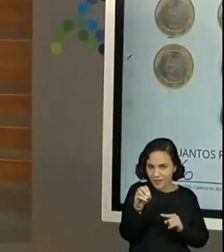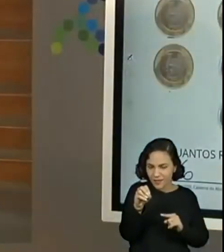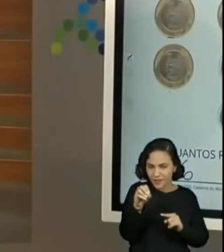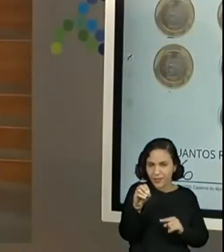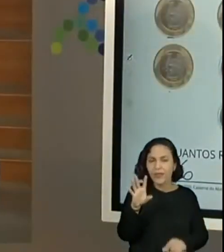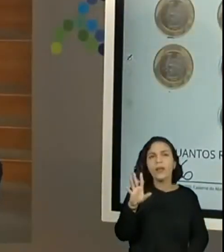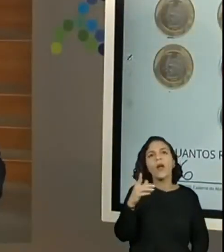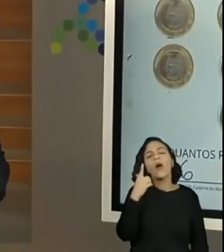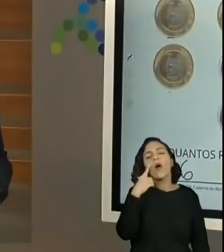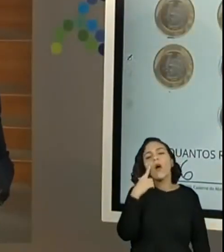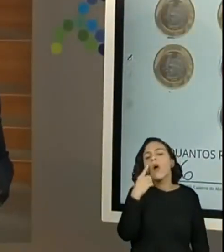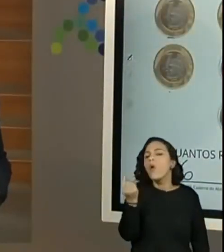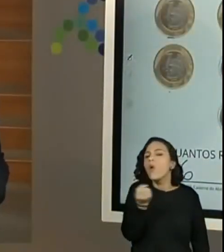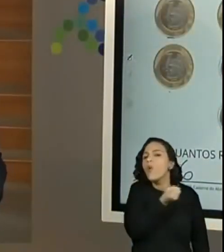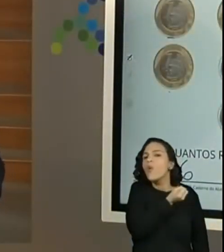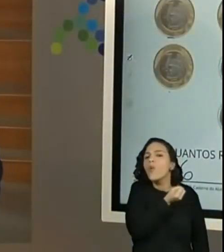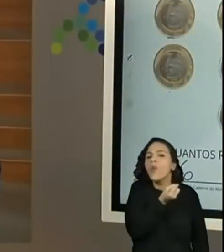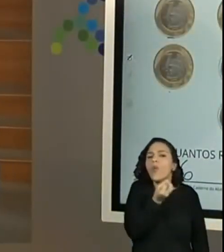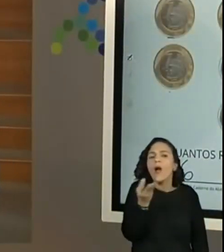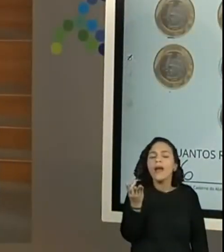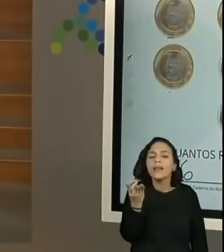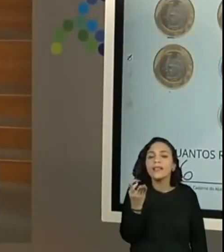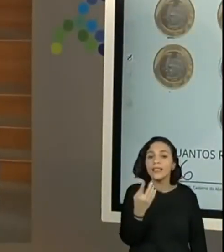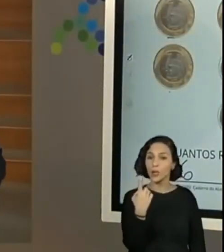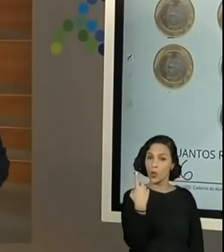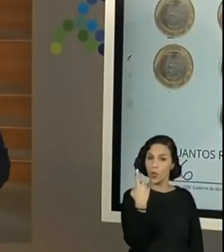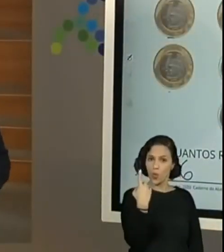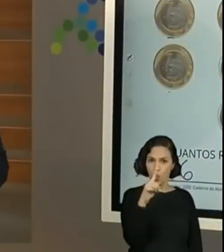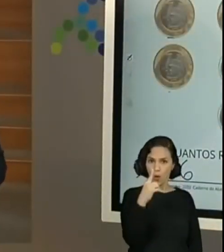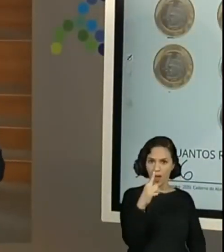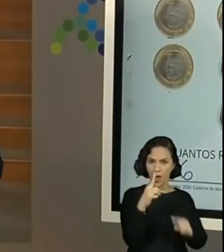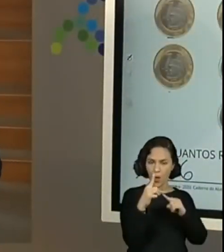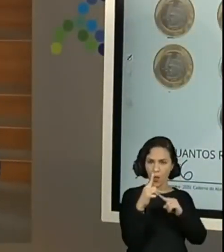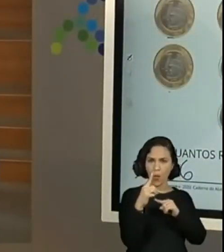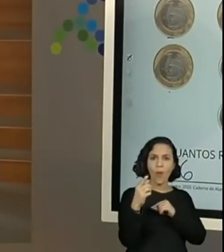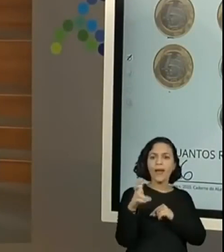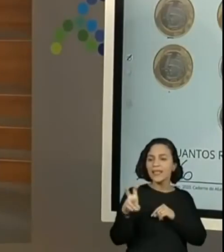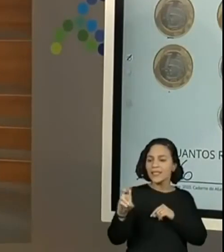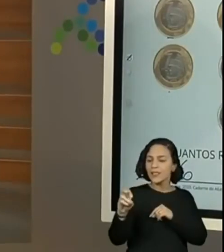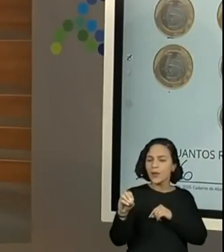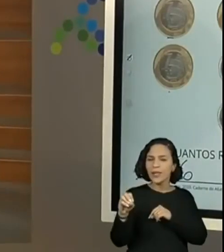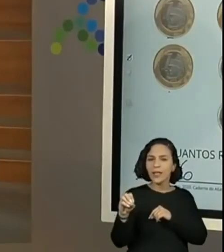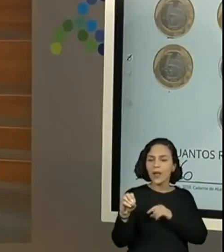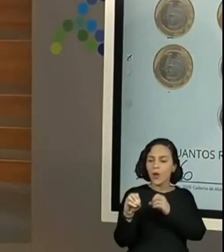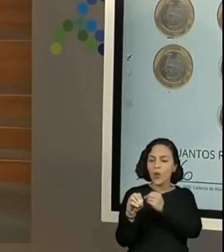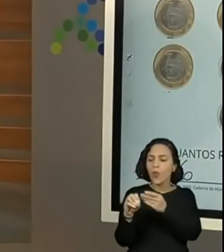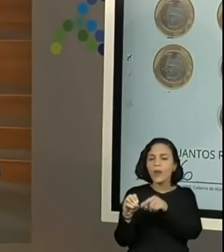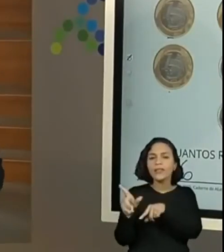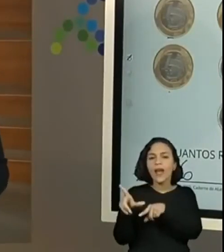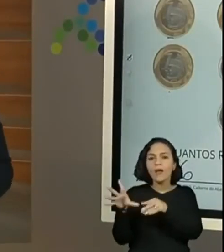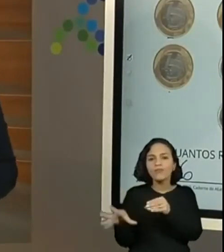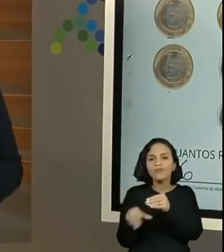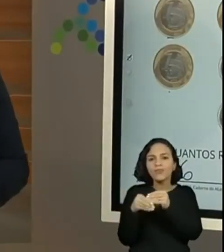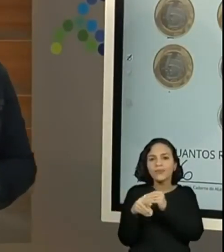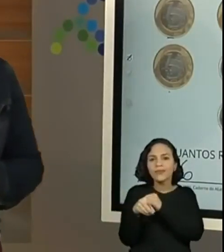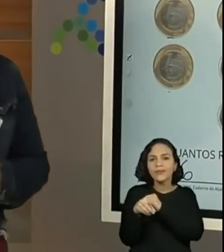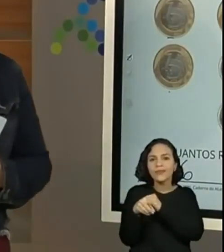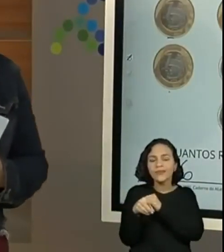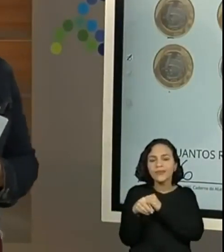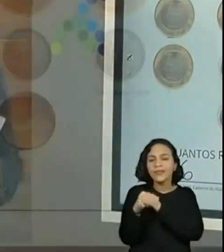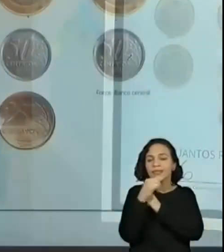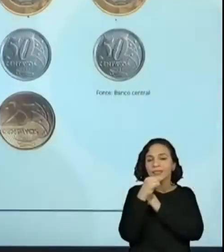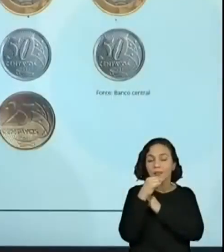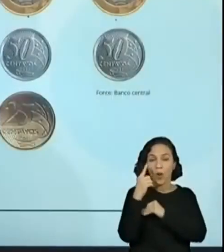cinquenta centavos eu preciso para formar um real? Será que os alunos sabem me dizer? Com certeza. Duas